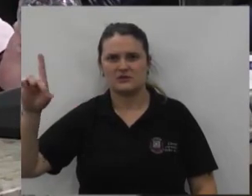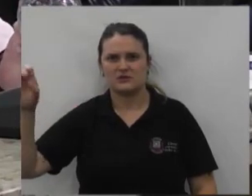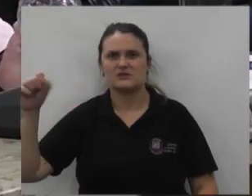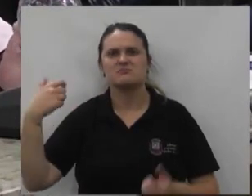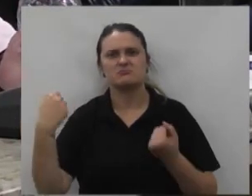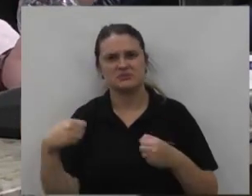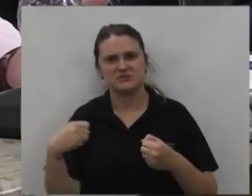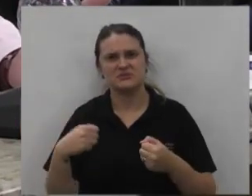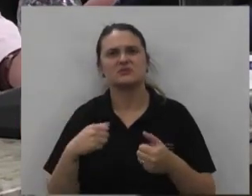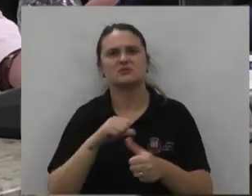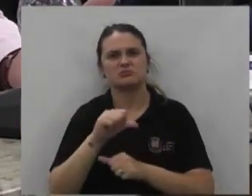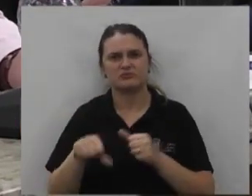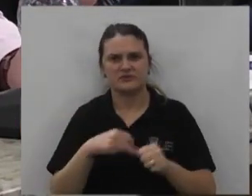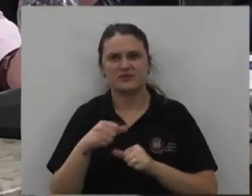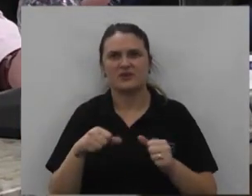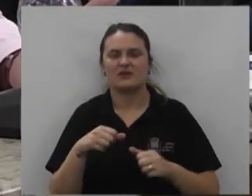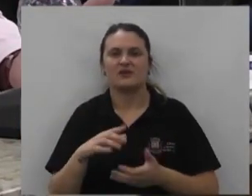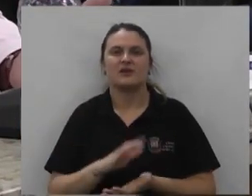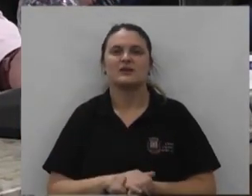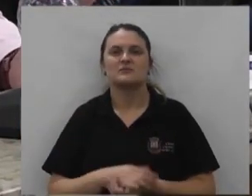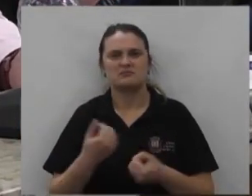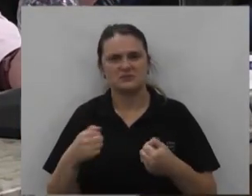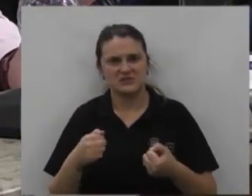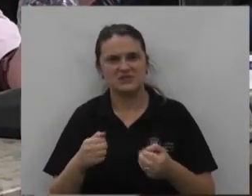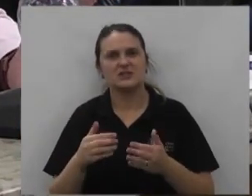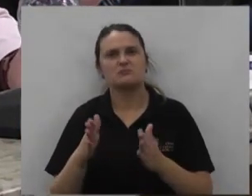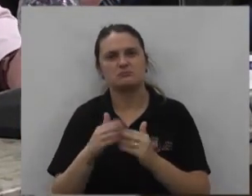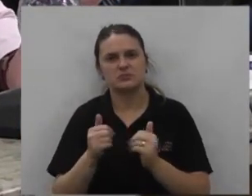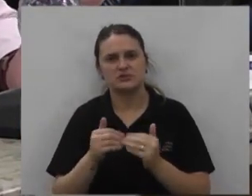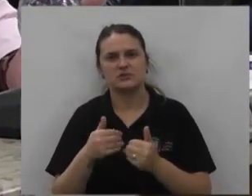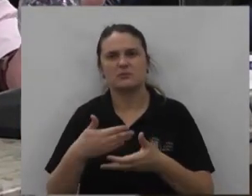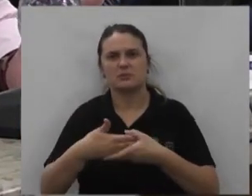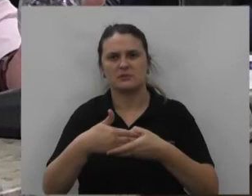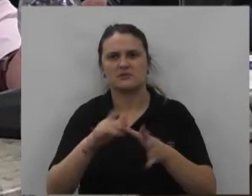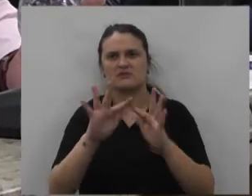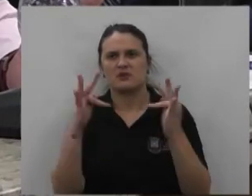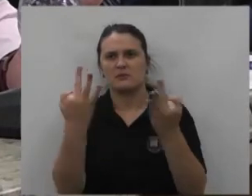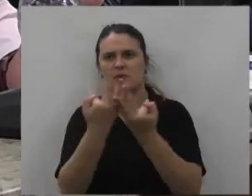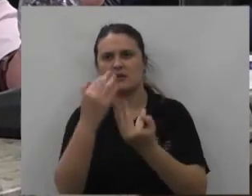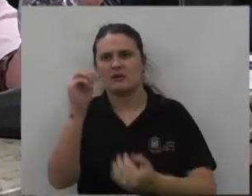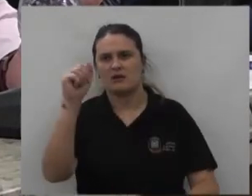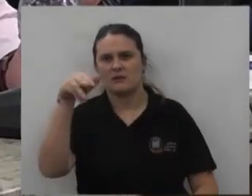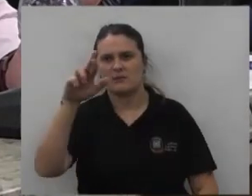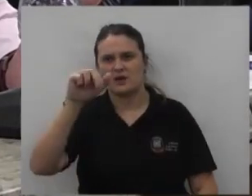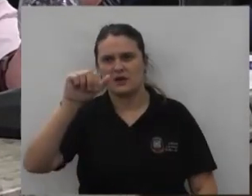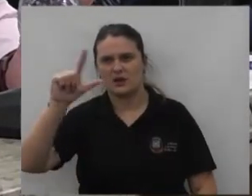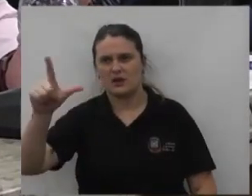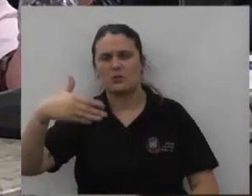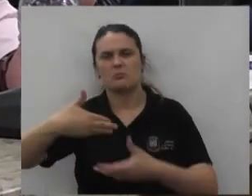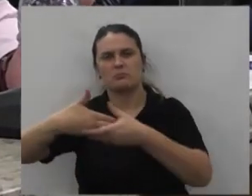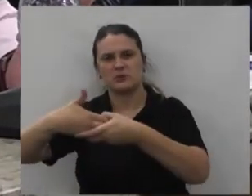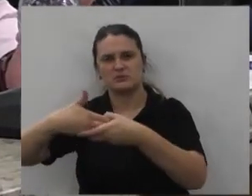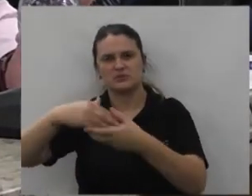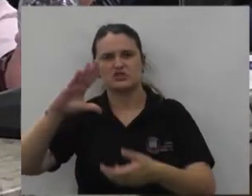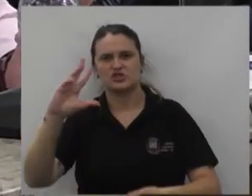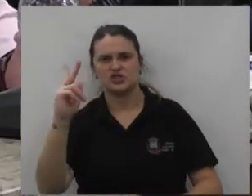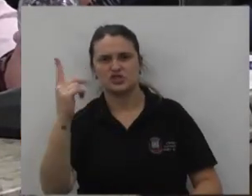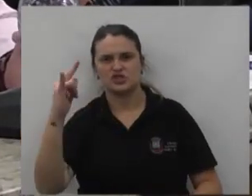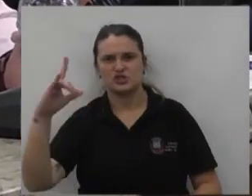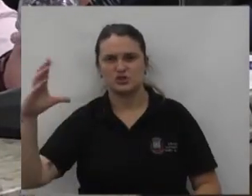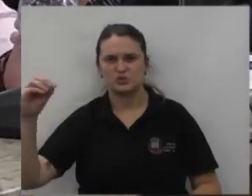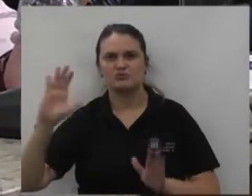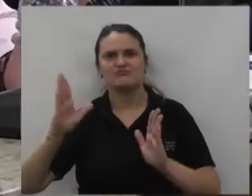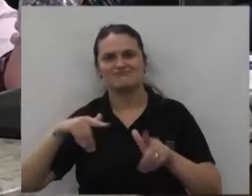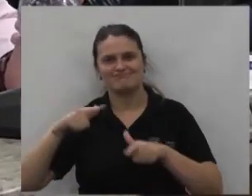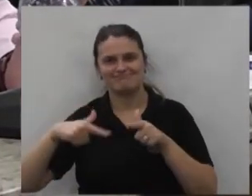aproveitar a tua presença nem tudo são flores nem tudo é alegria e quero dar parabéns para a família Amaral parabéns ao Chico a gente trabalhou